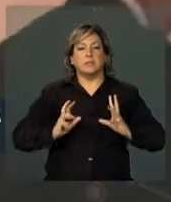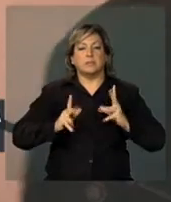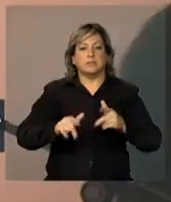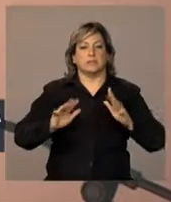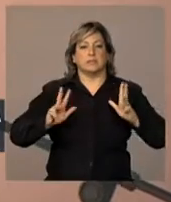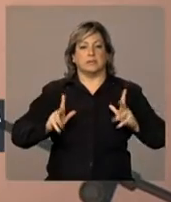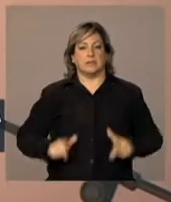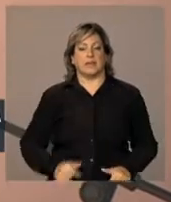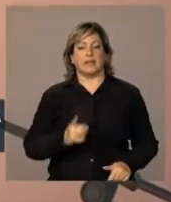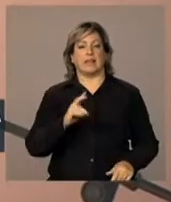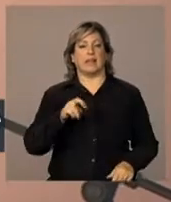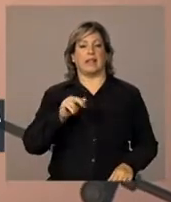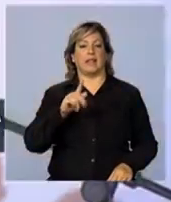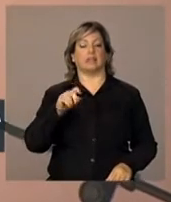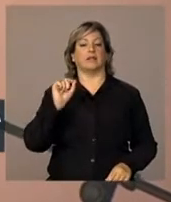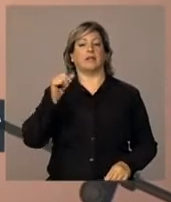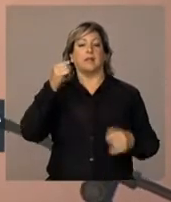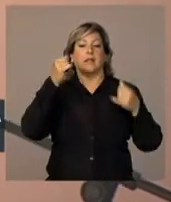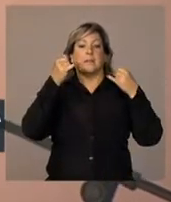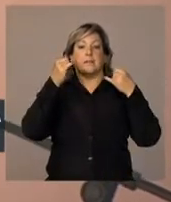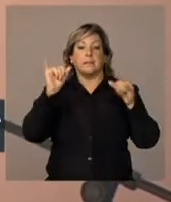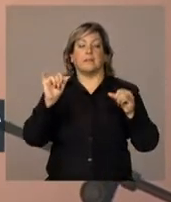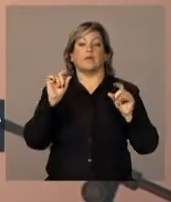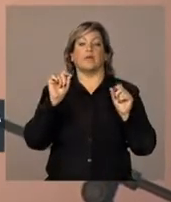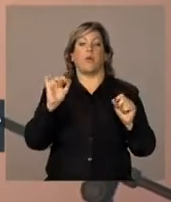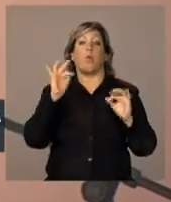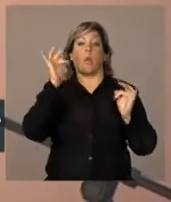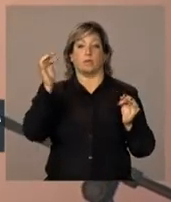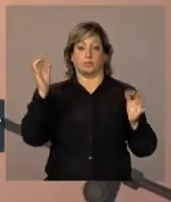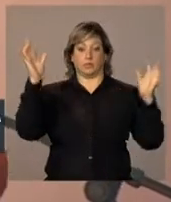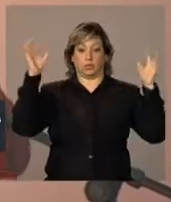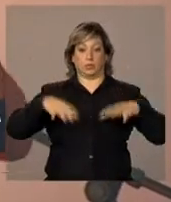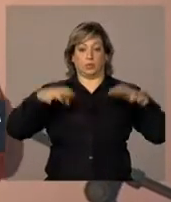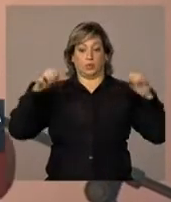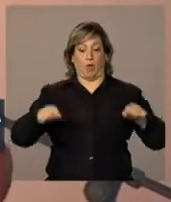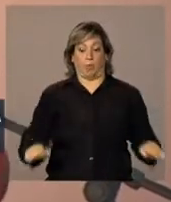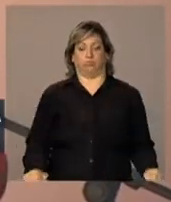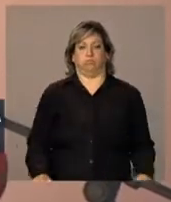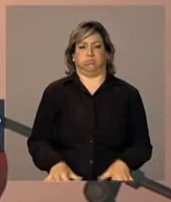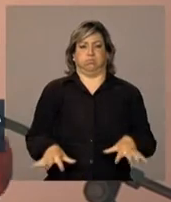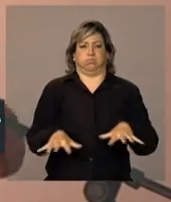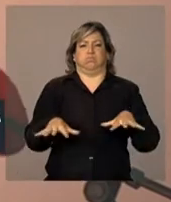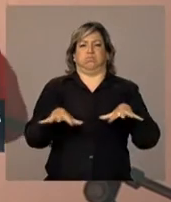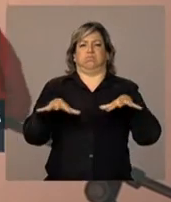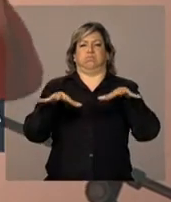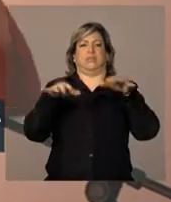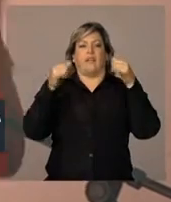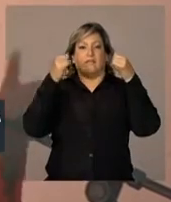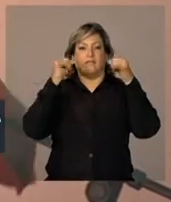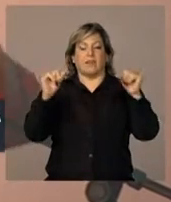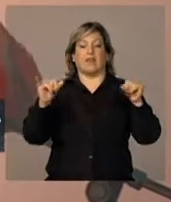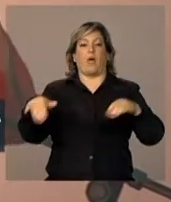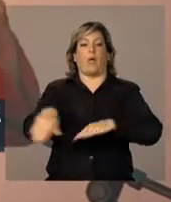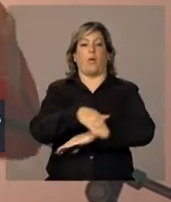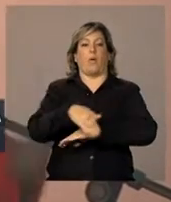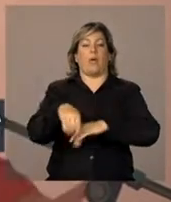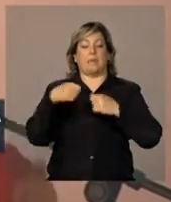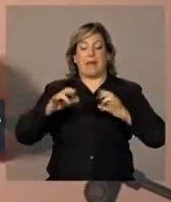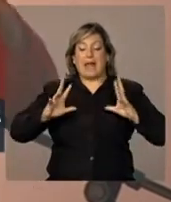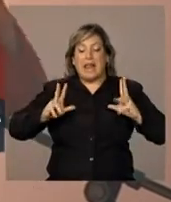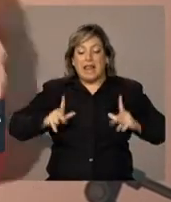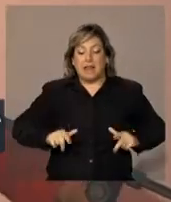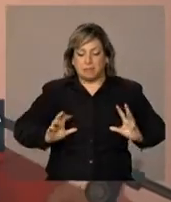para impedir que quando chover, alague as ruas, as vias